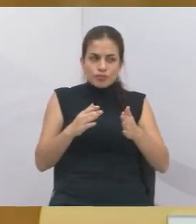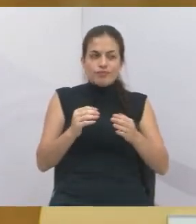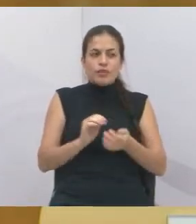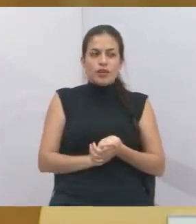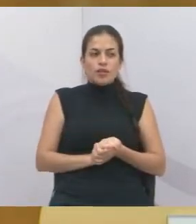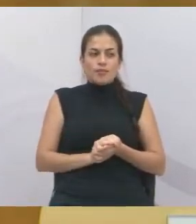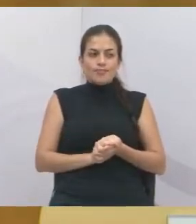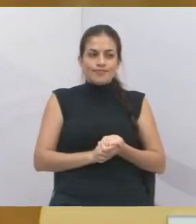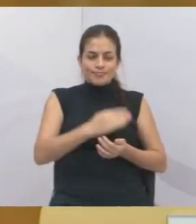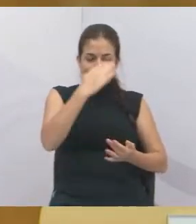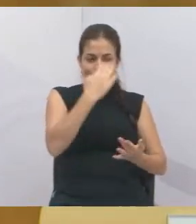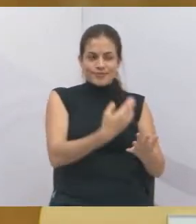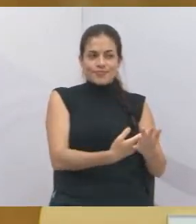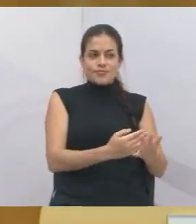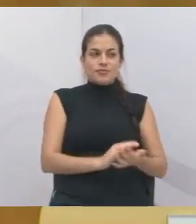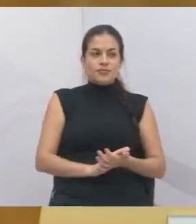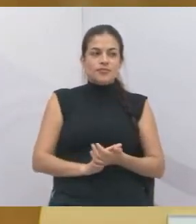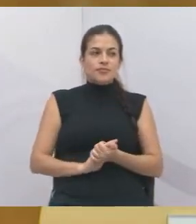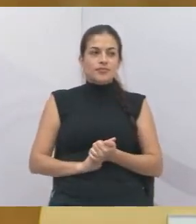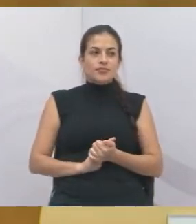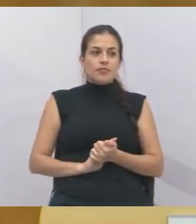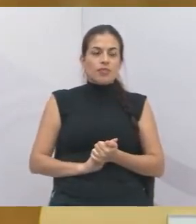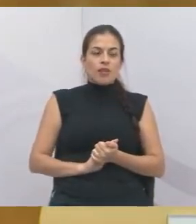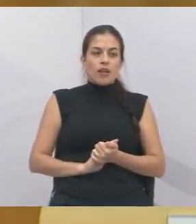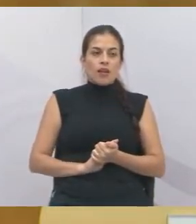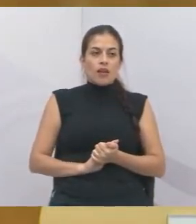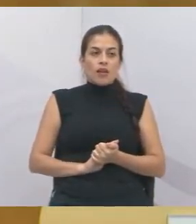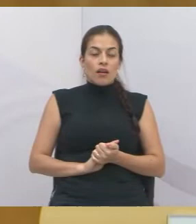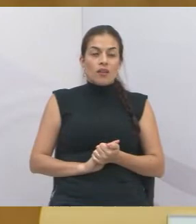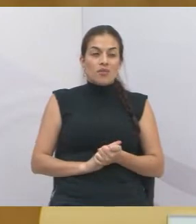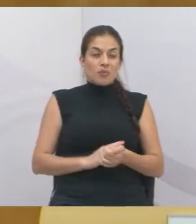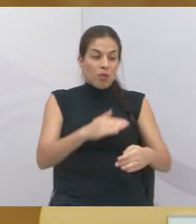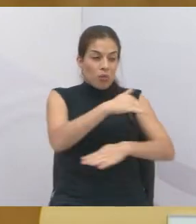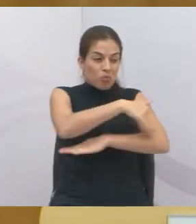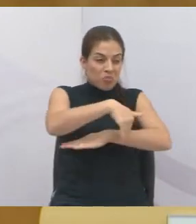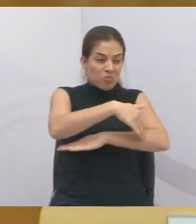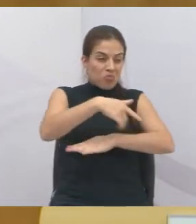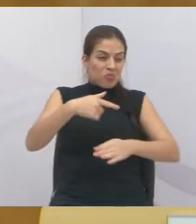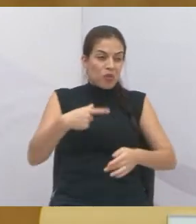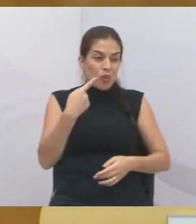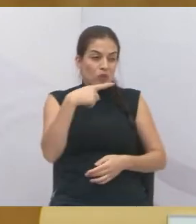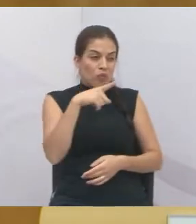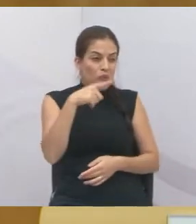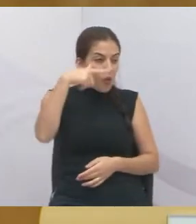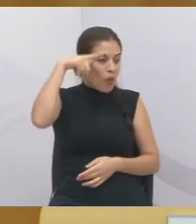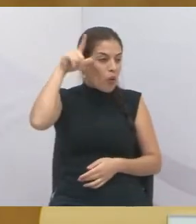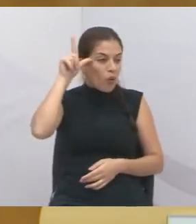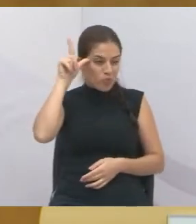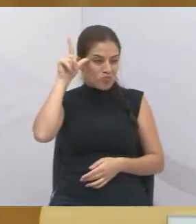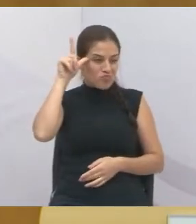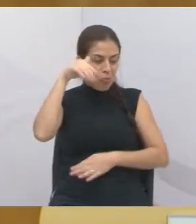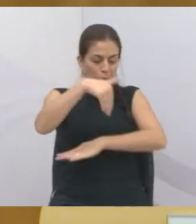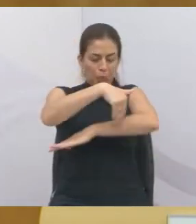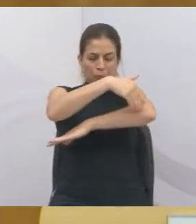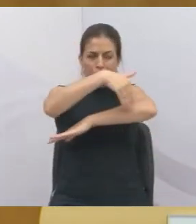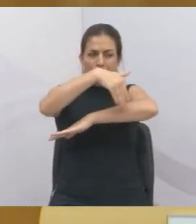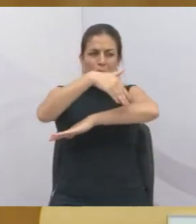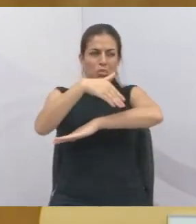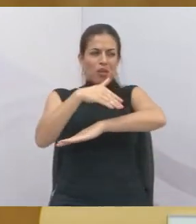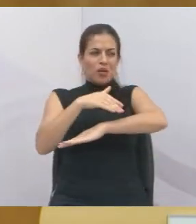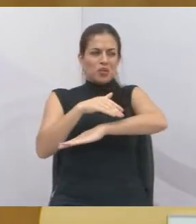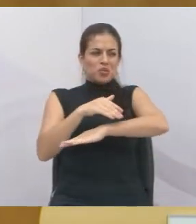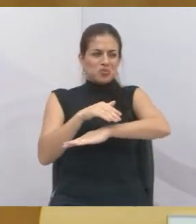Varadouro, estive lá ontem para fazer uma fiscalização, está praticamente intransitável no trecho em frente ao